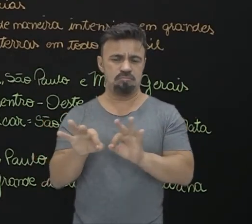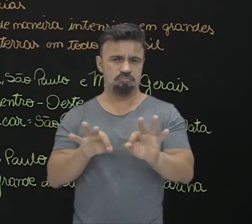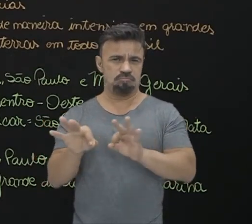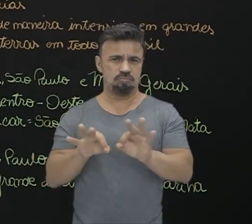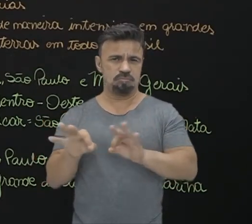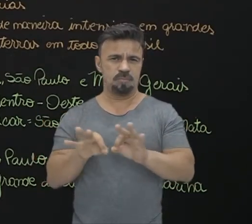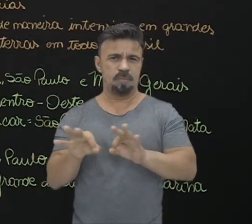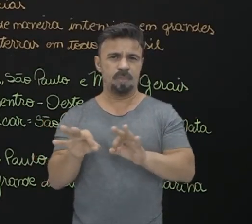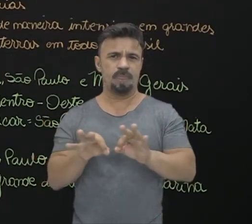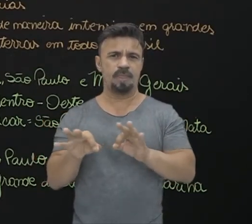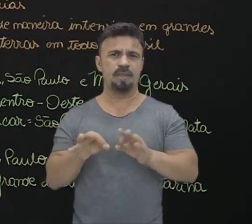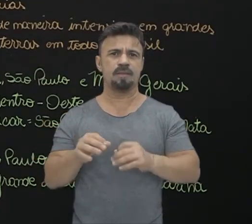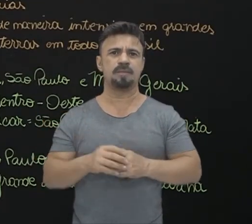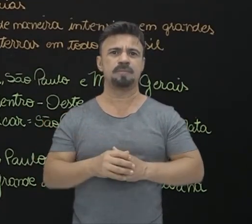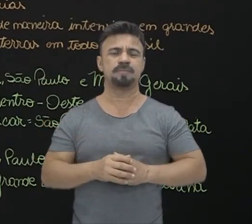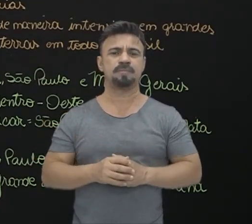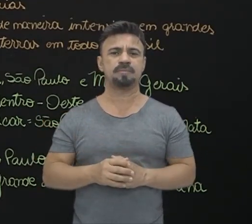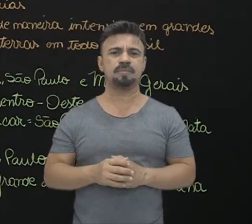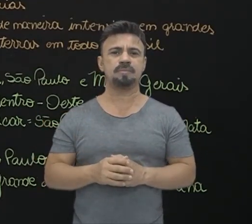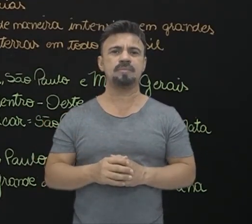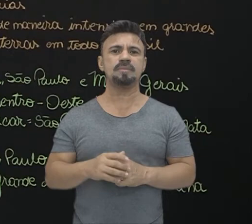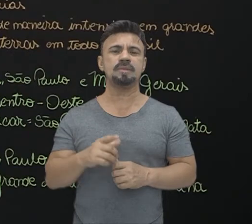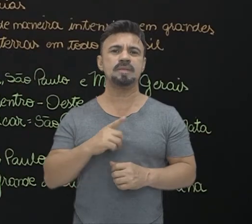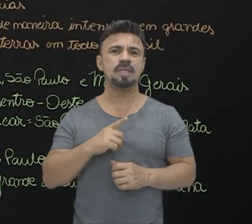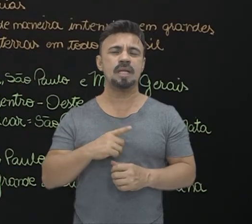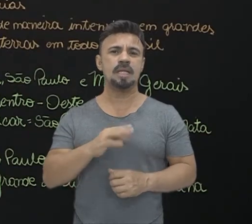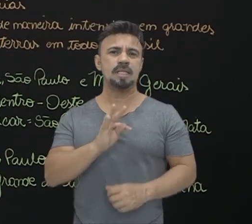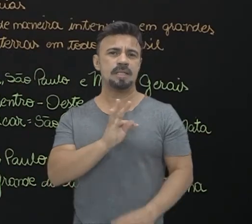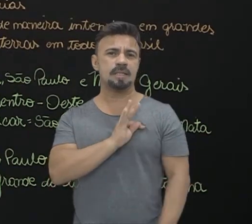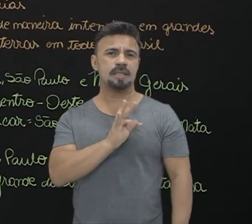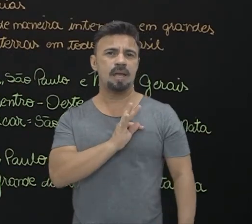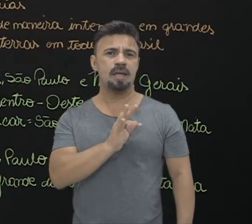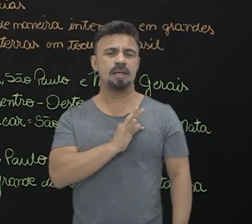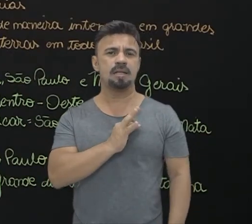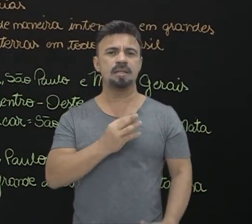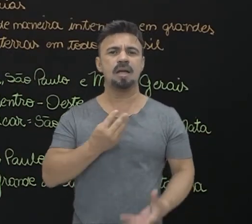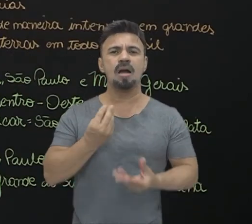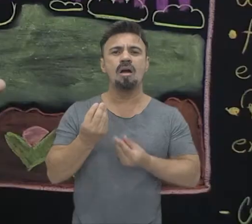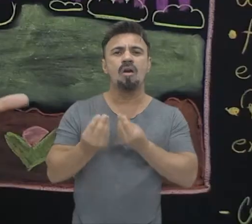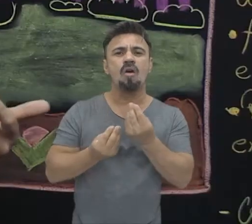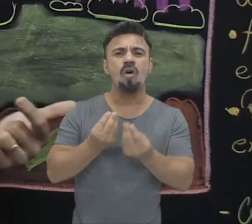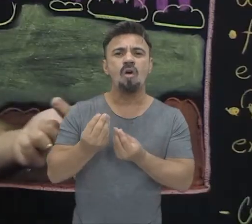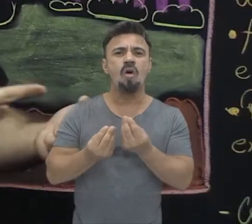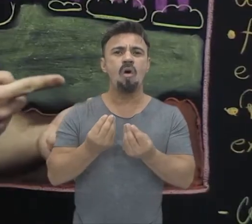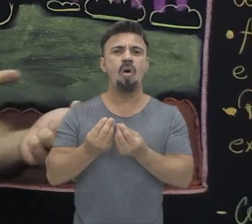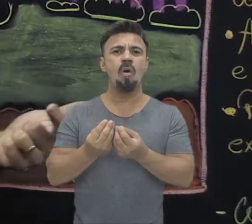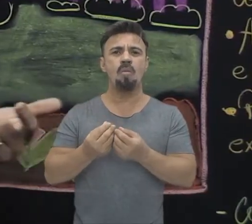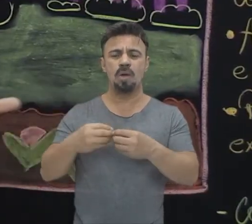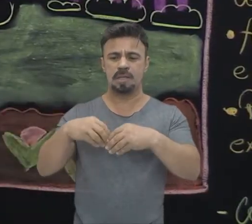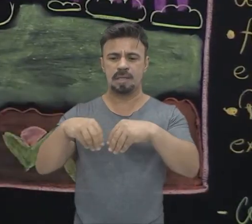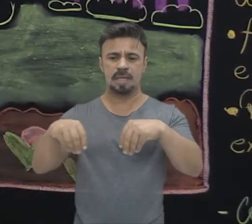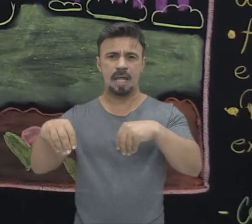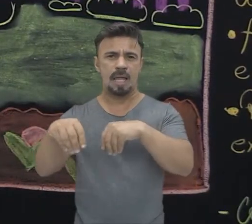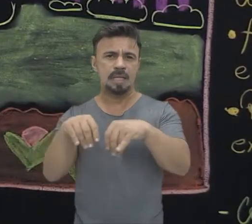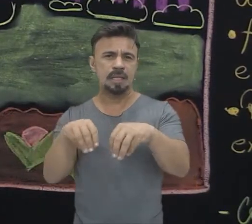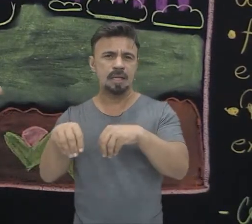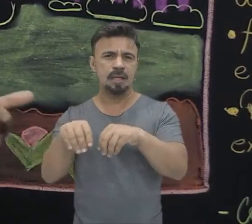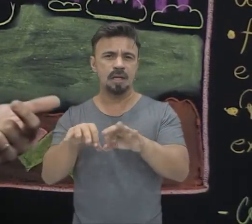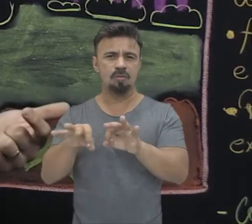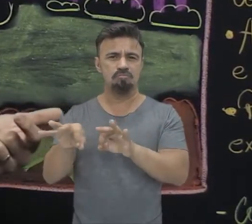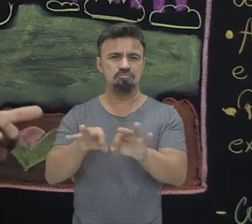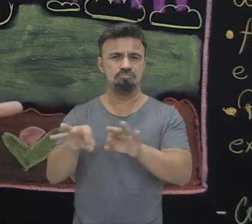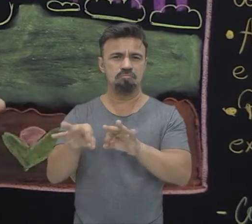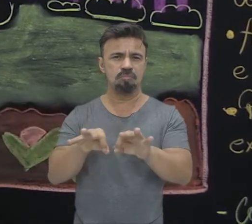constante monocultora, então vai ter técnicas justamente de fazer uma fertilização constante e